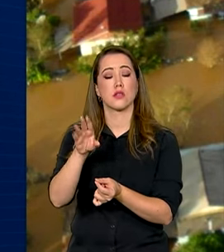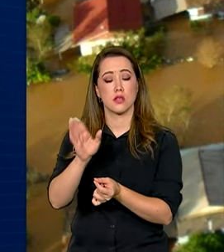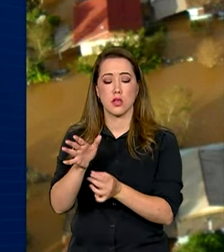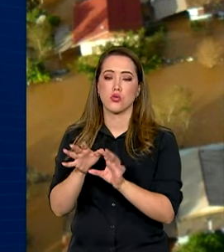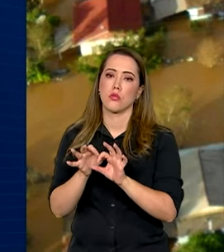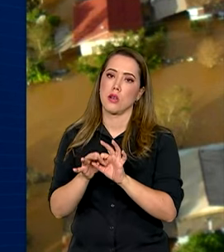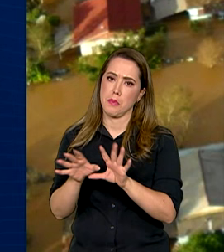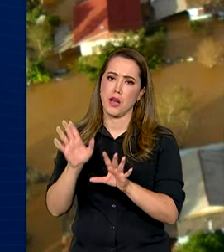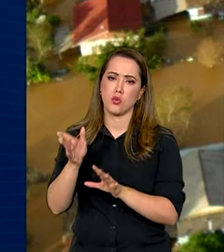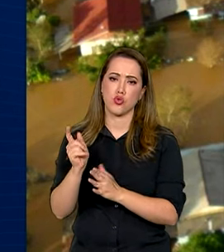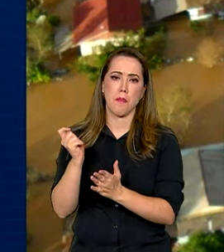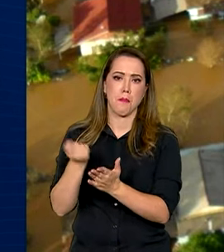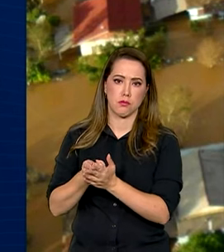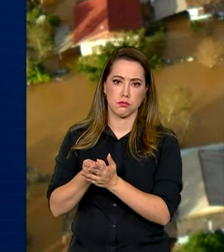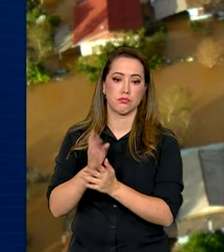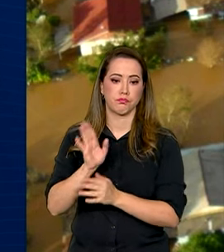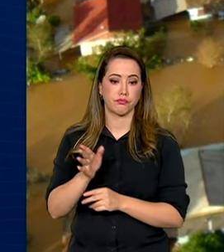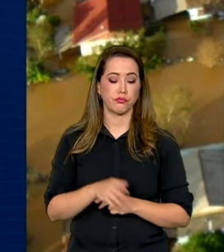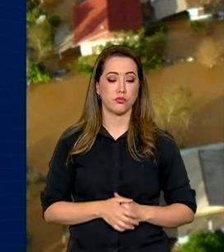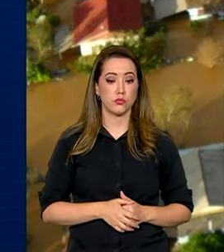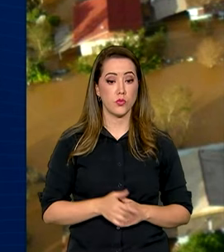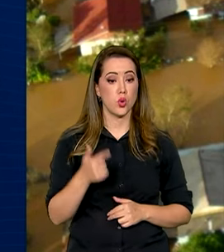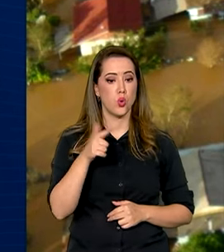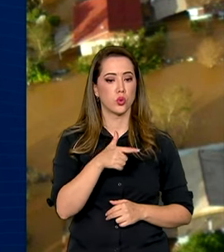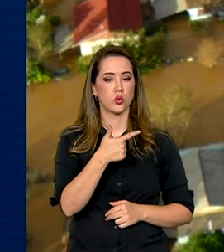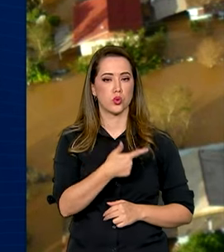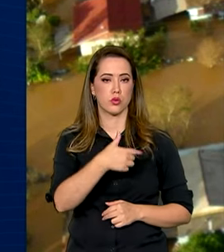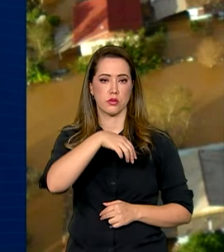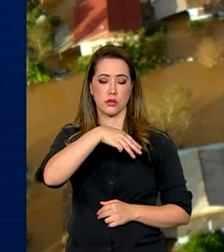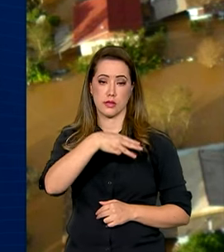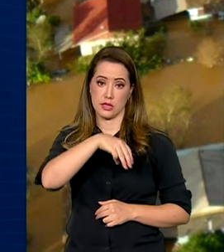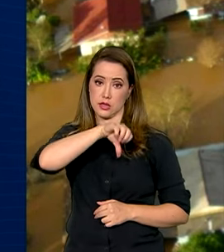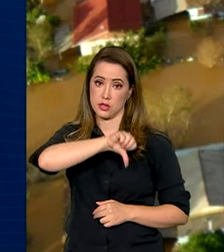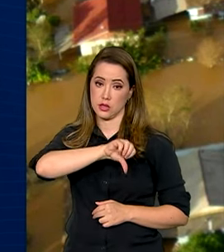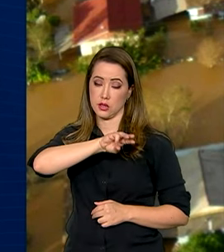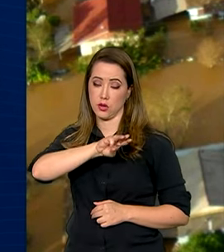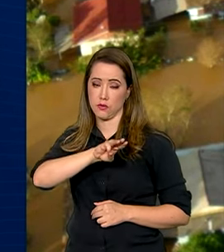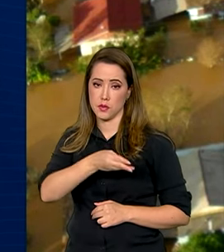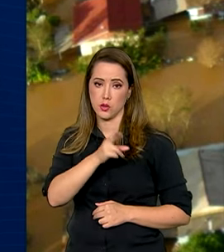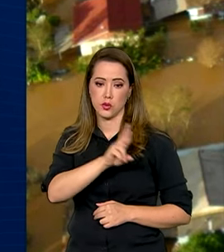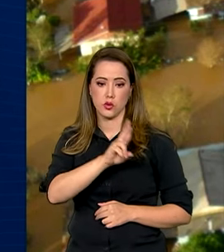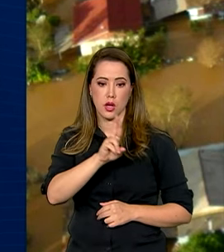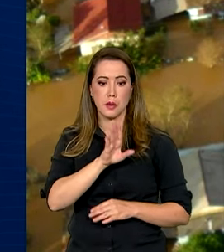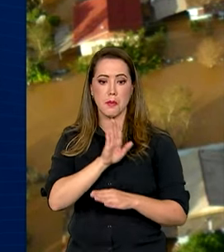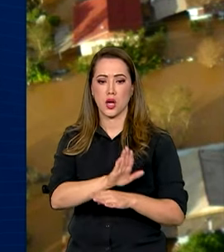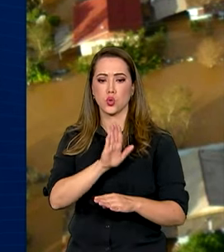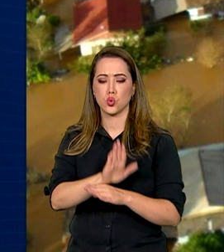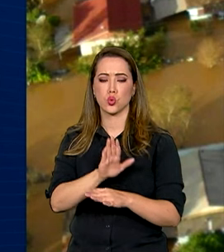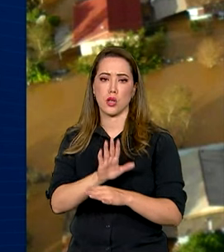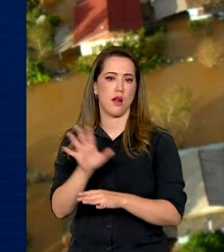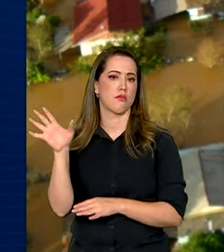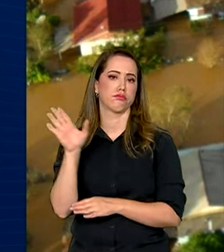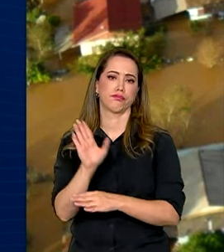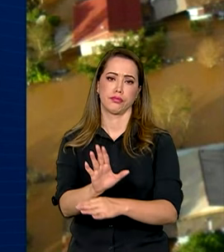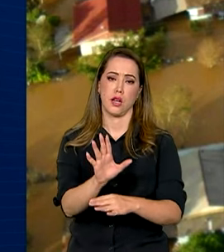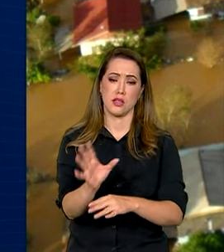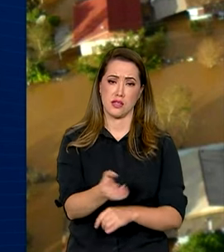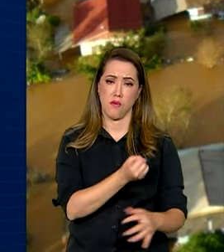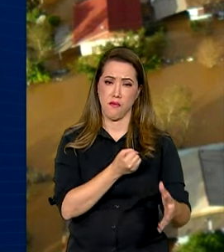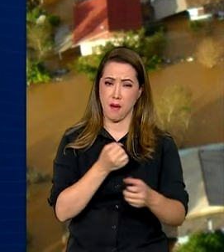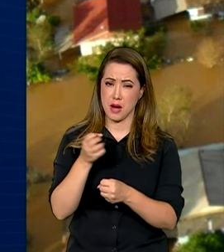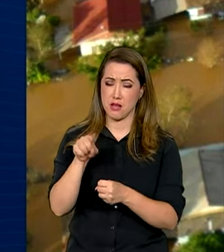liberados. Outros R$ 239 milhões para ações de socorro às cidades gaúchas